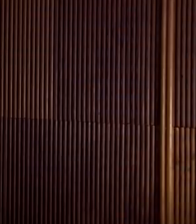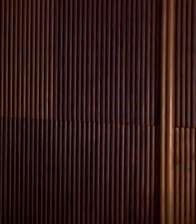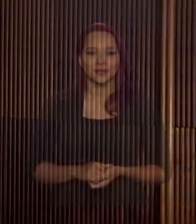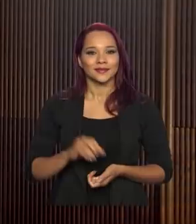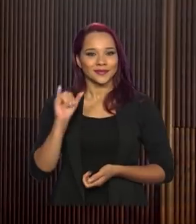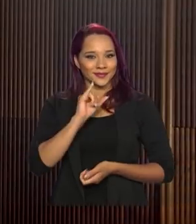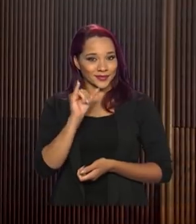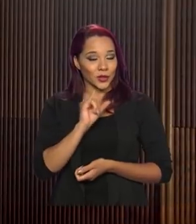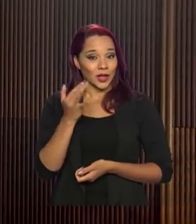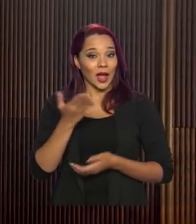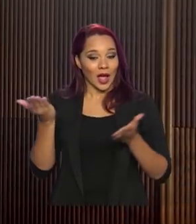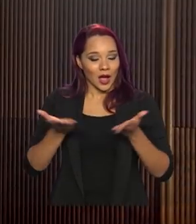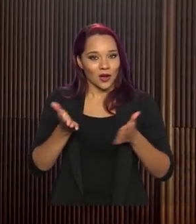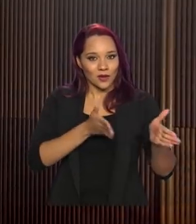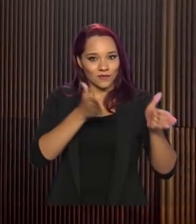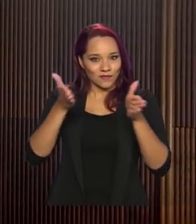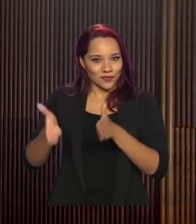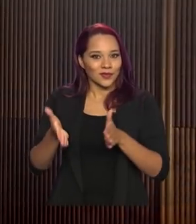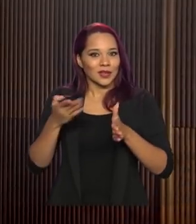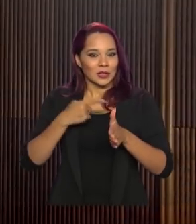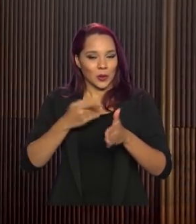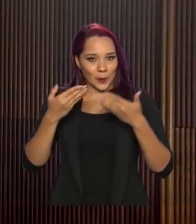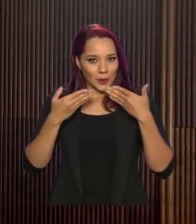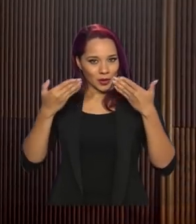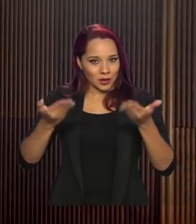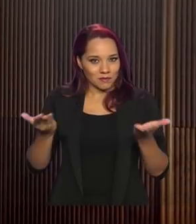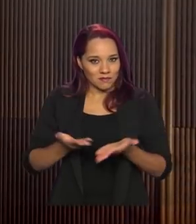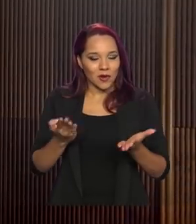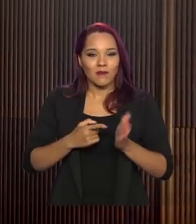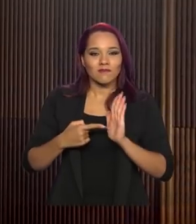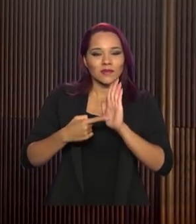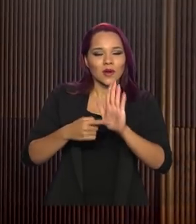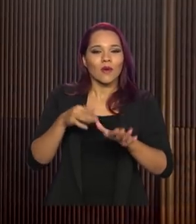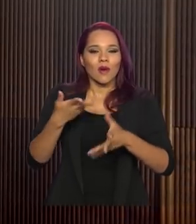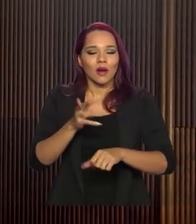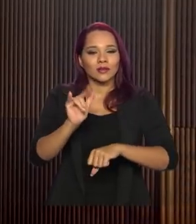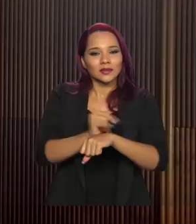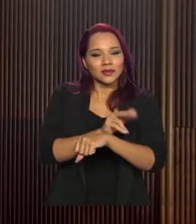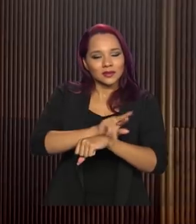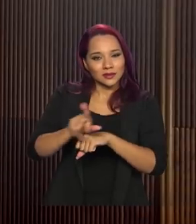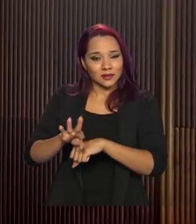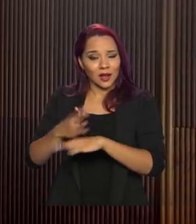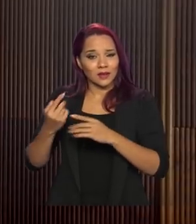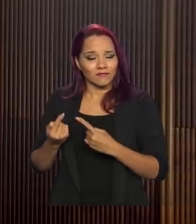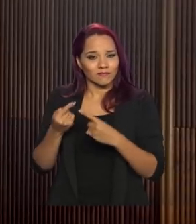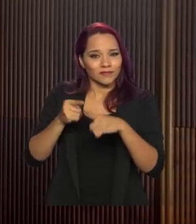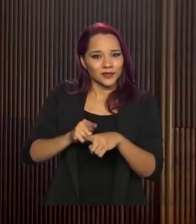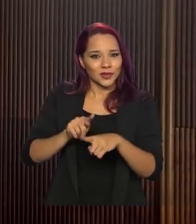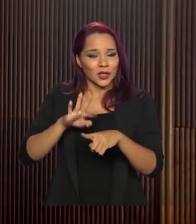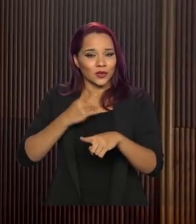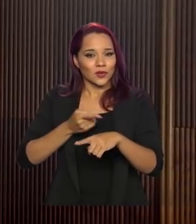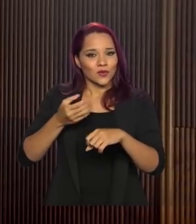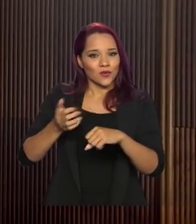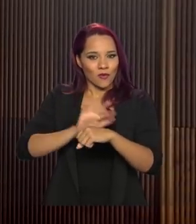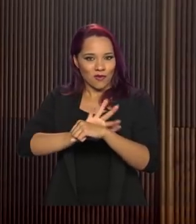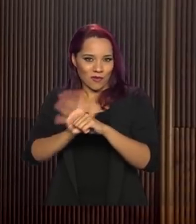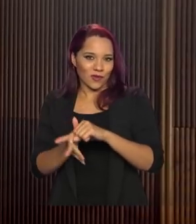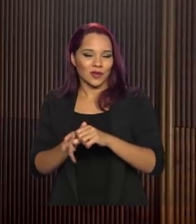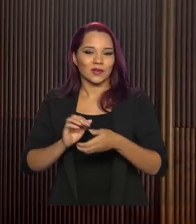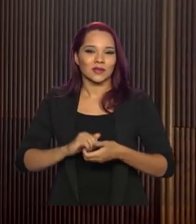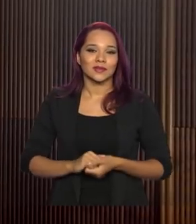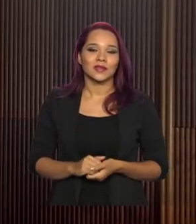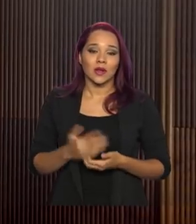Olá, neste bloco do Brasil em Pauta, seguimos mostrando as ações de enfrentamento do governo federal ao novo coronavírus.